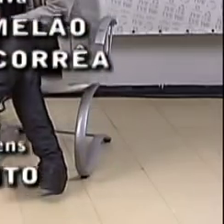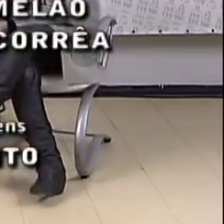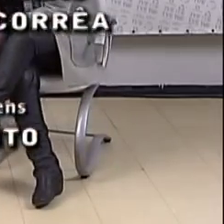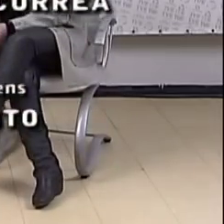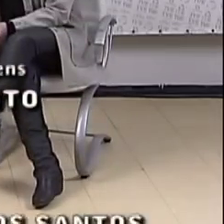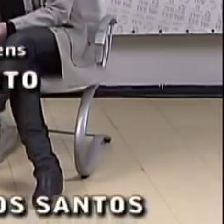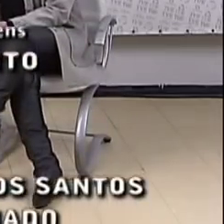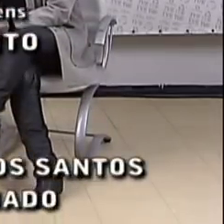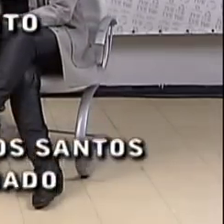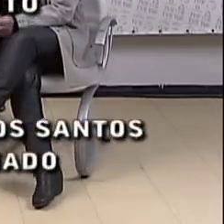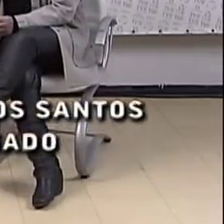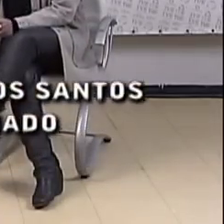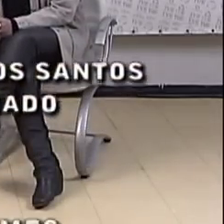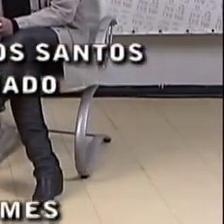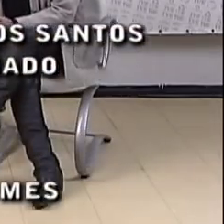Viva bem,